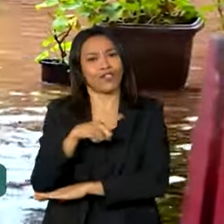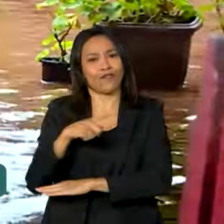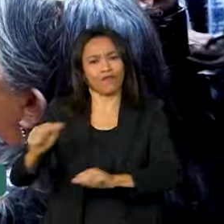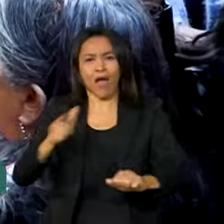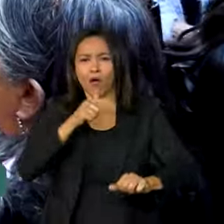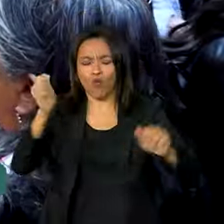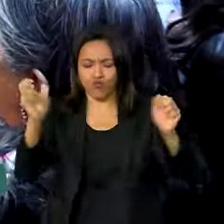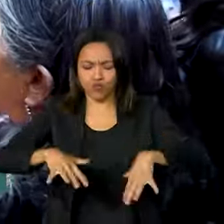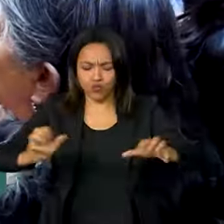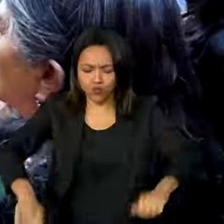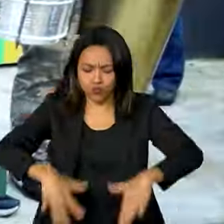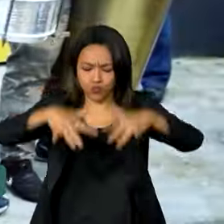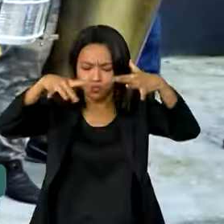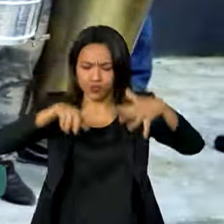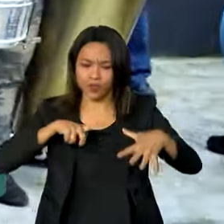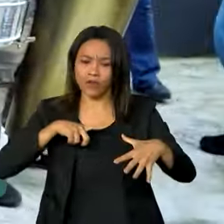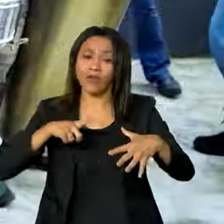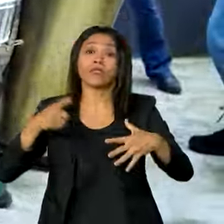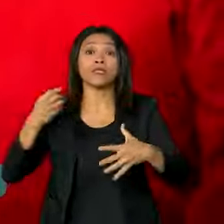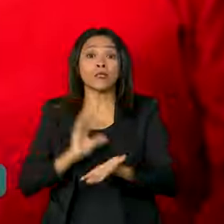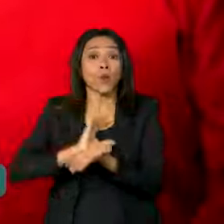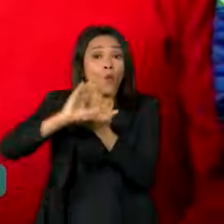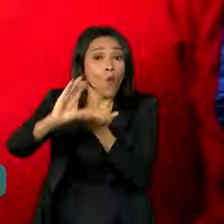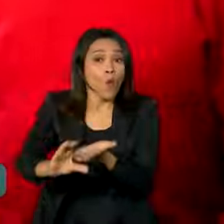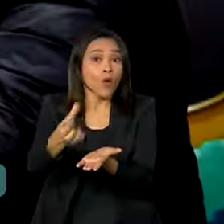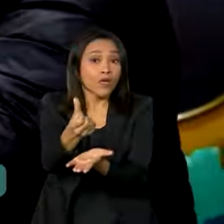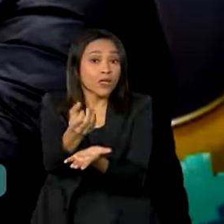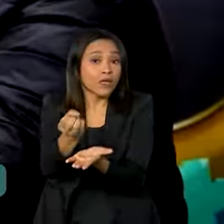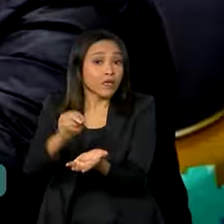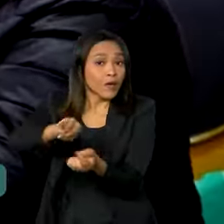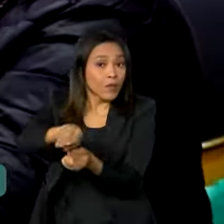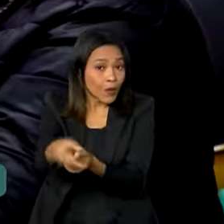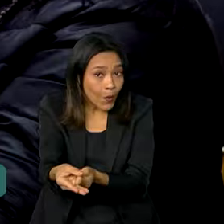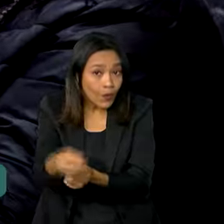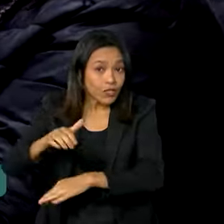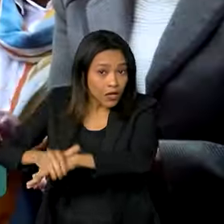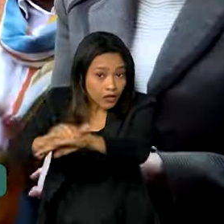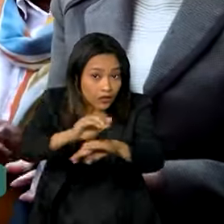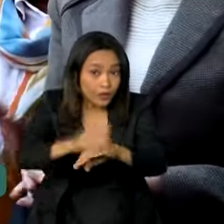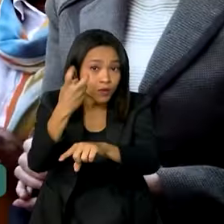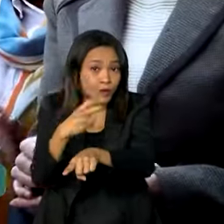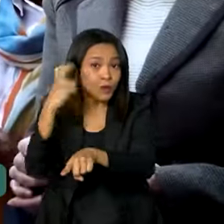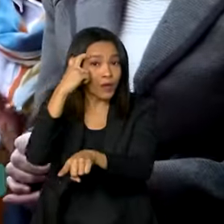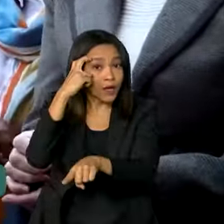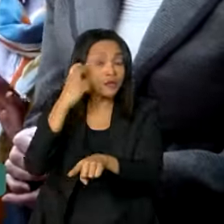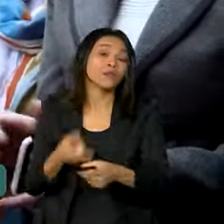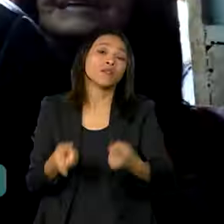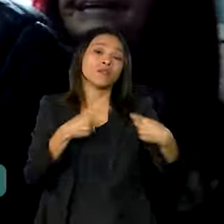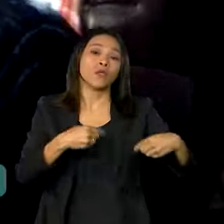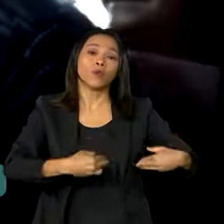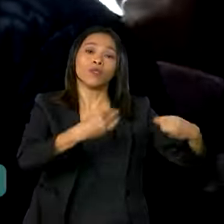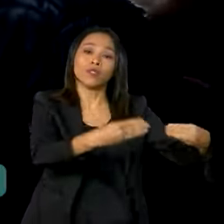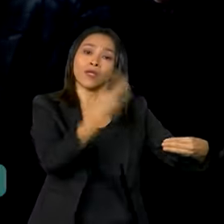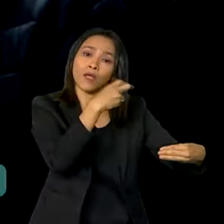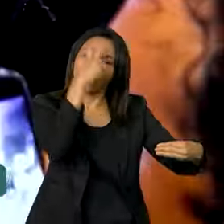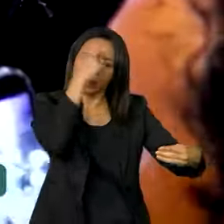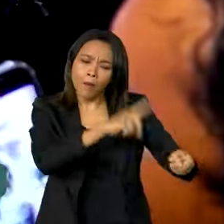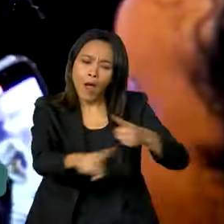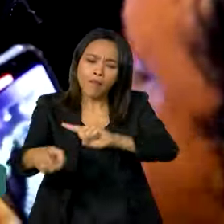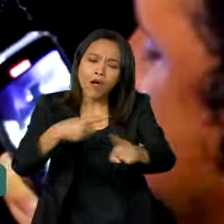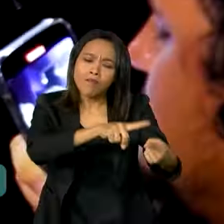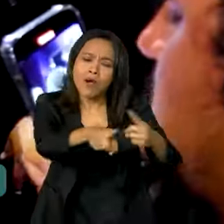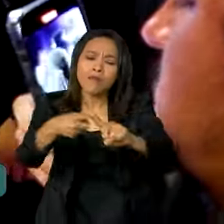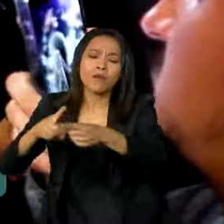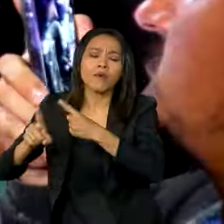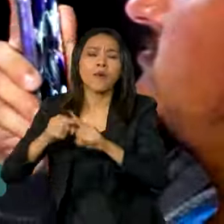ano. Além de investir 60 milhões de reais em iniciativas culturais, o Ministério da Cultura também articulou com